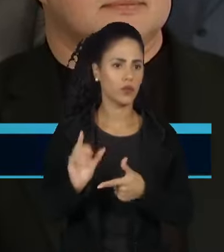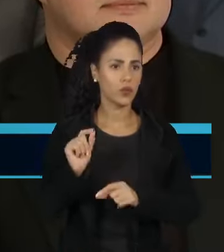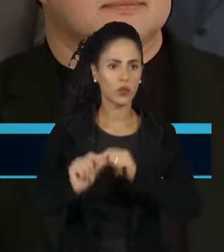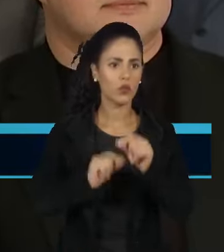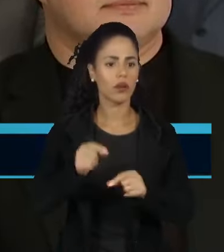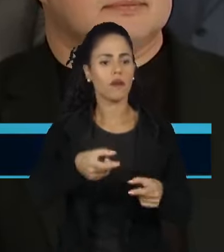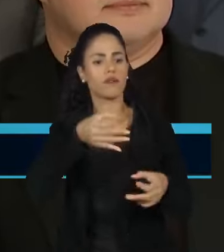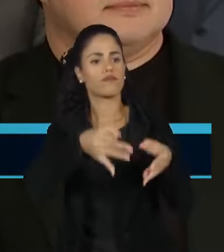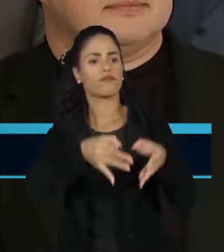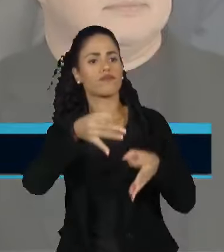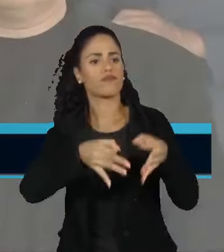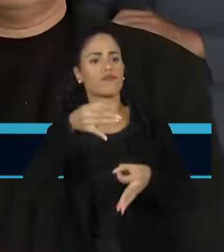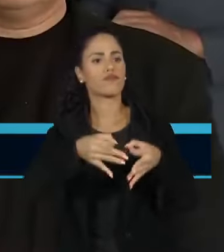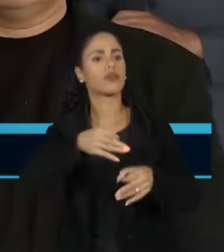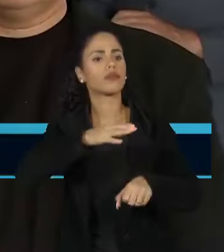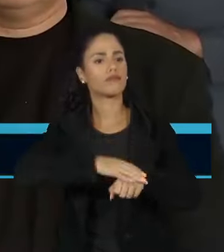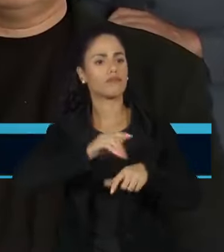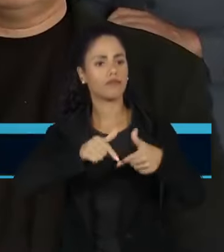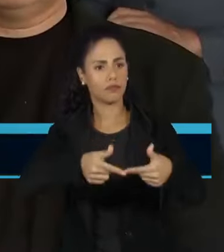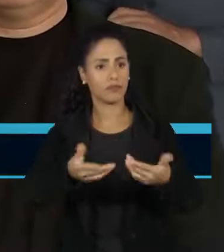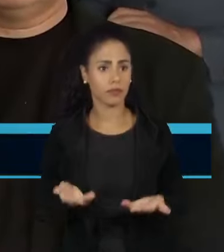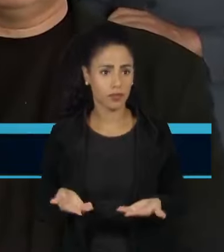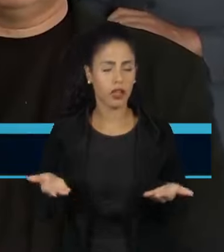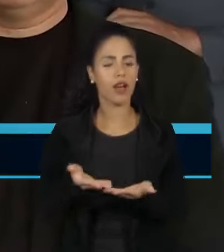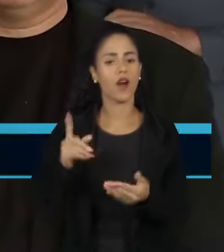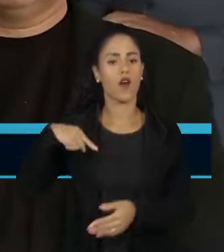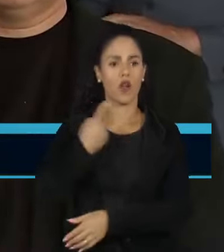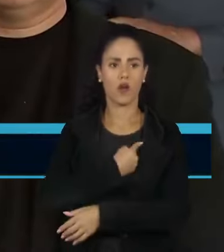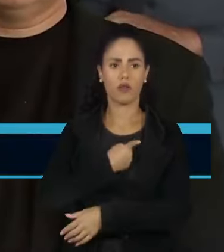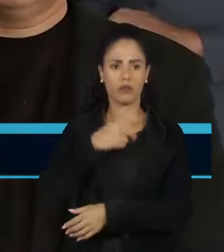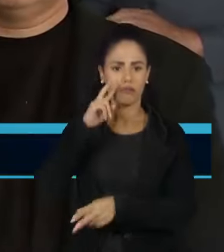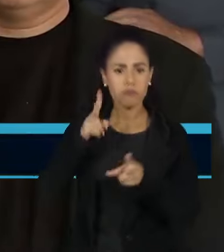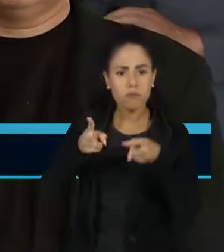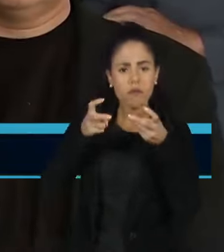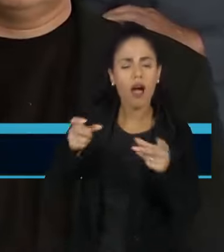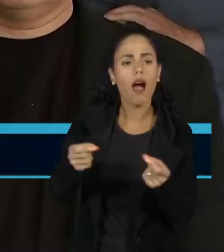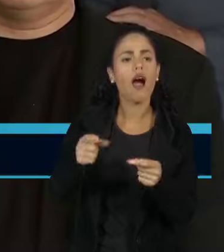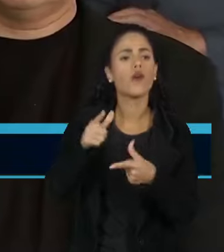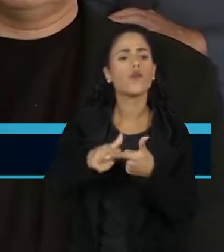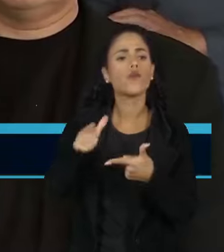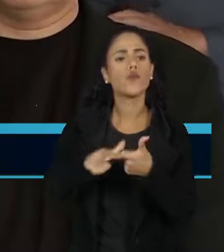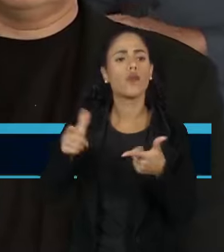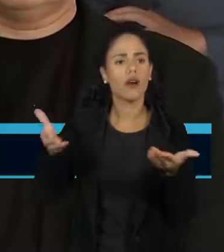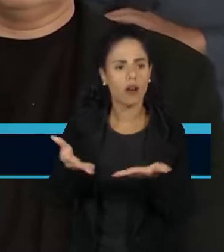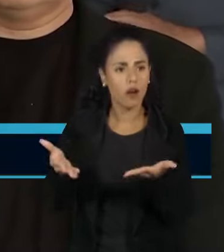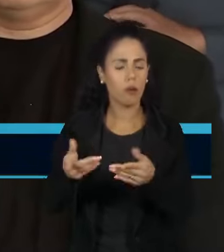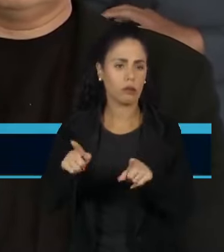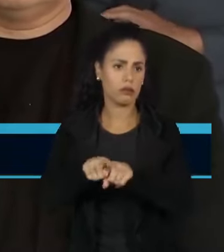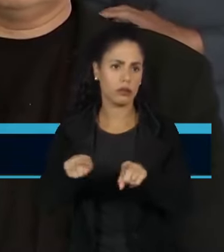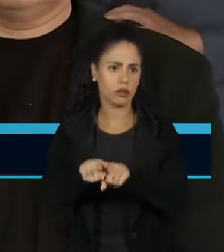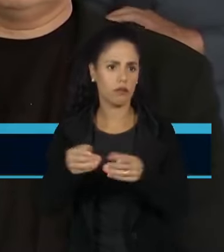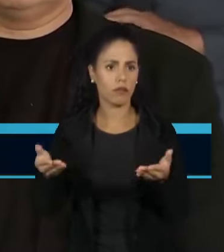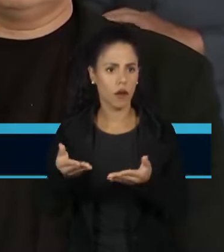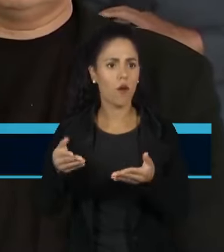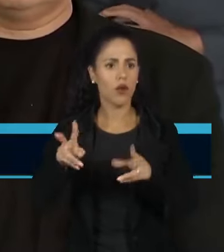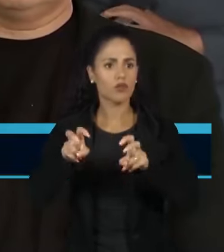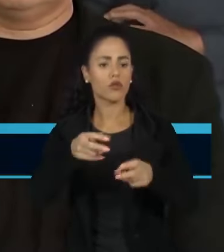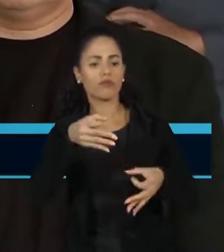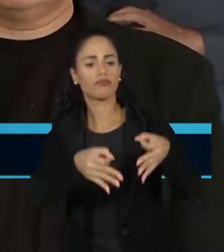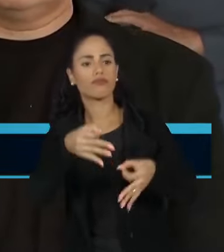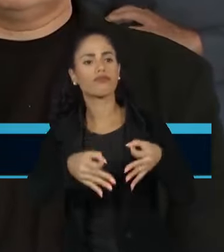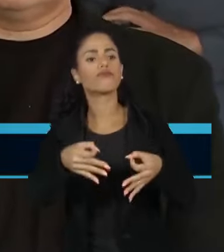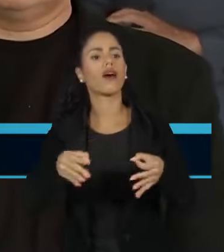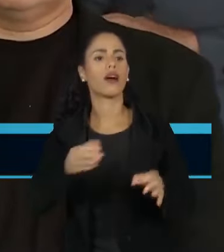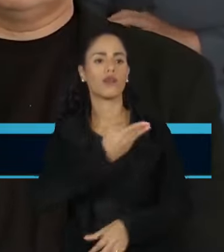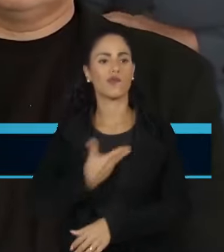da judicialização da política? É incrível agora nós nos depararmos com uma situação, inclusive espelhada, numa petição da Advocacia-Geral da